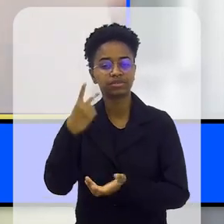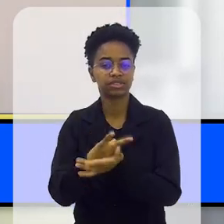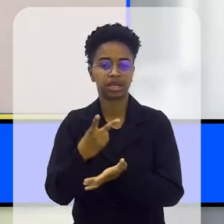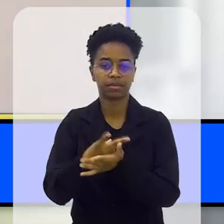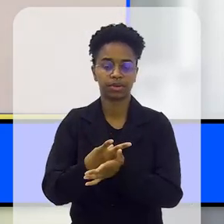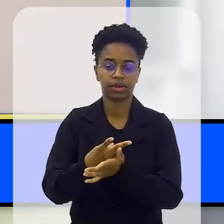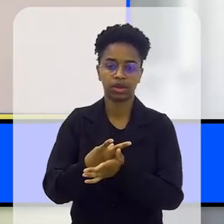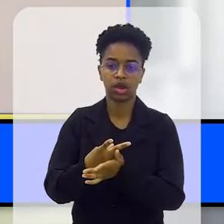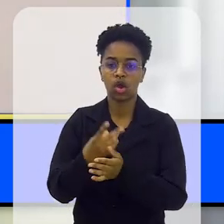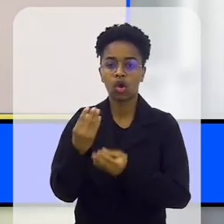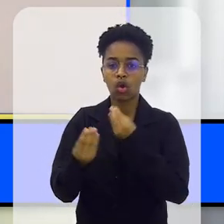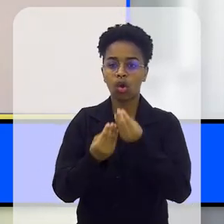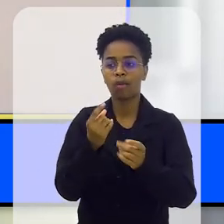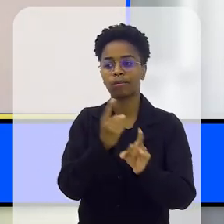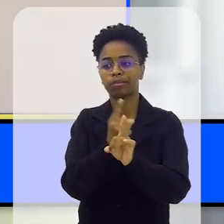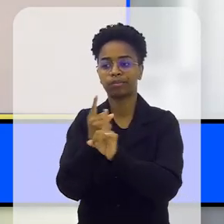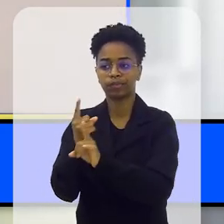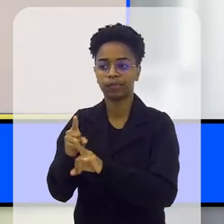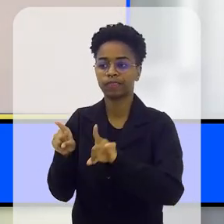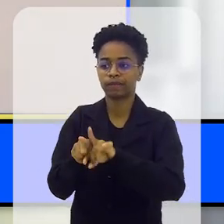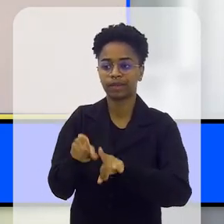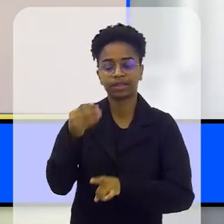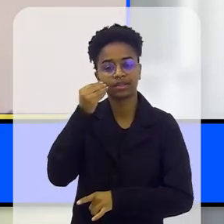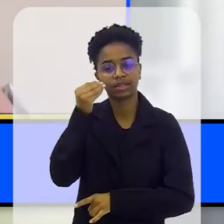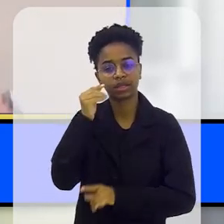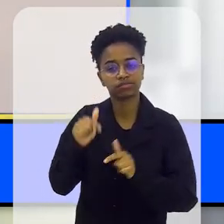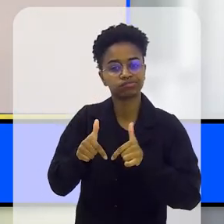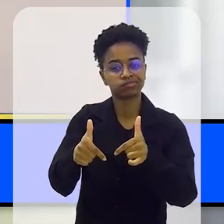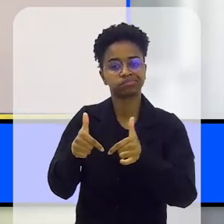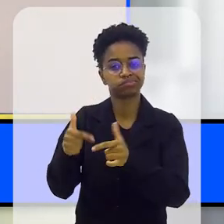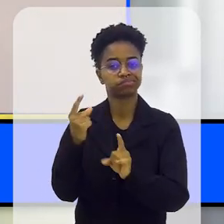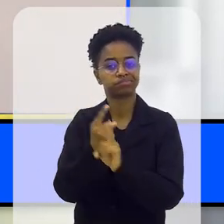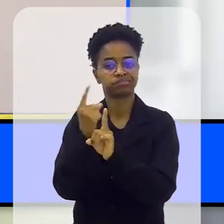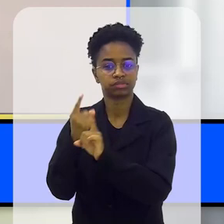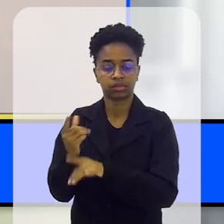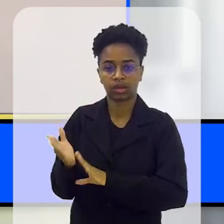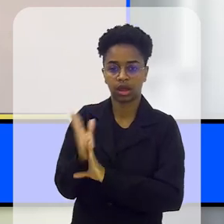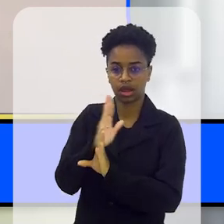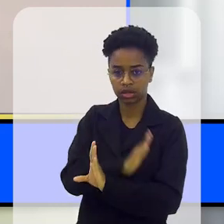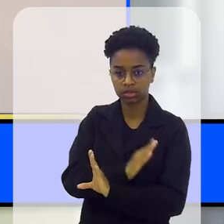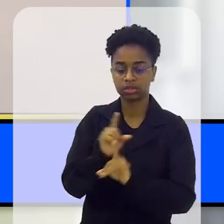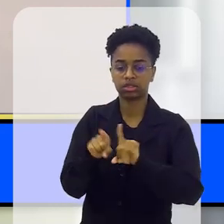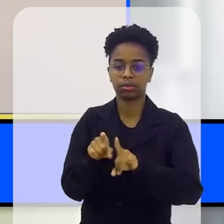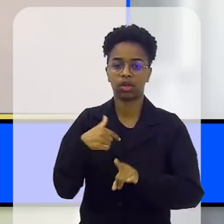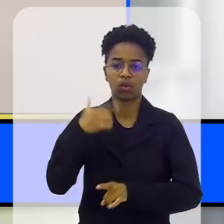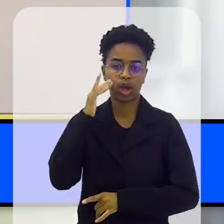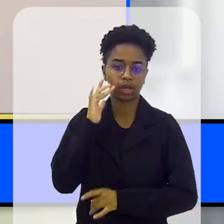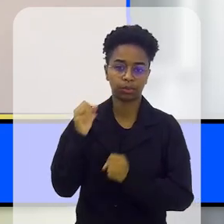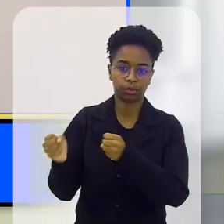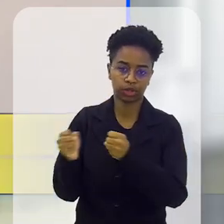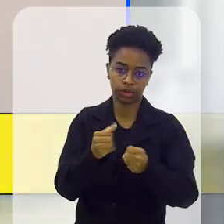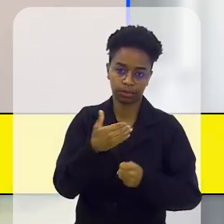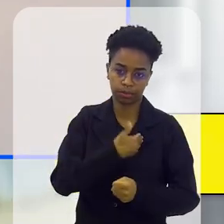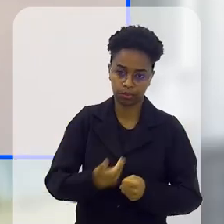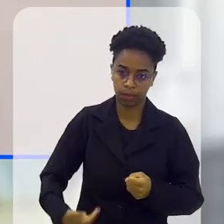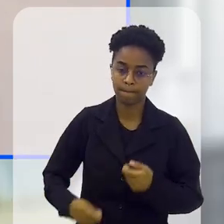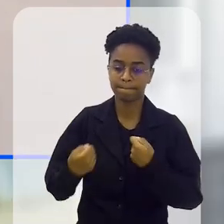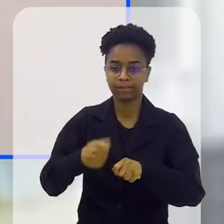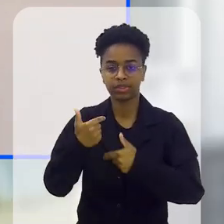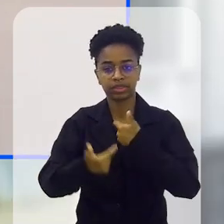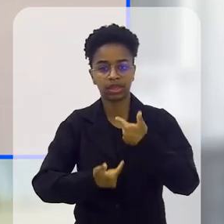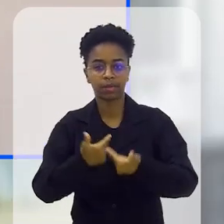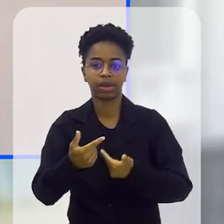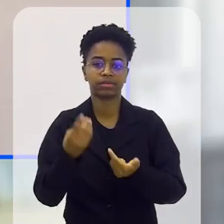pense sempre na possibilidade do câncer, fale o diagnóstico que tem de fazer cada vez mais diagnósticos precoces. Acho que o poder público